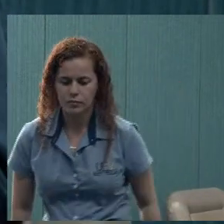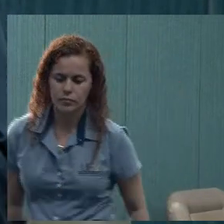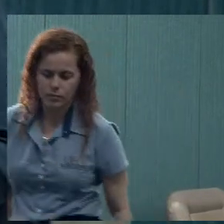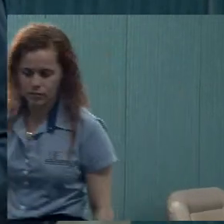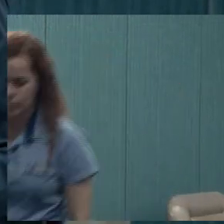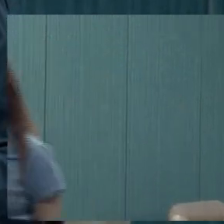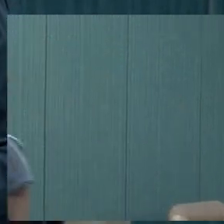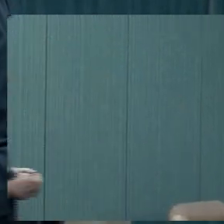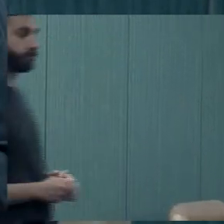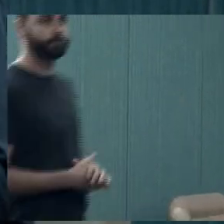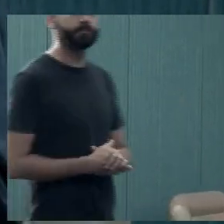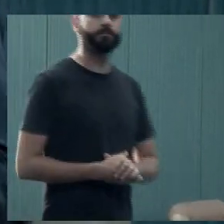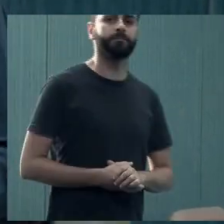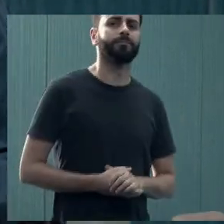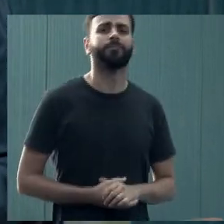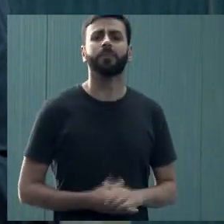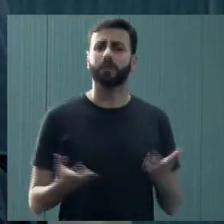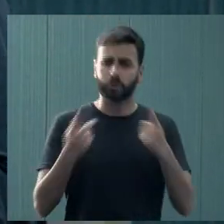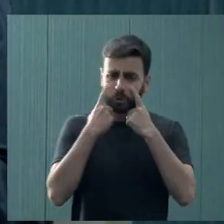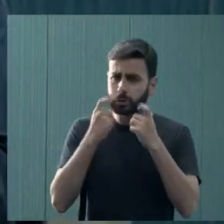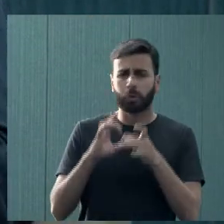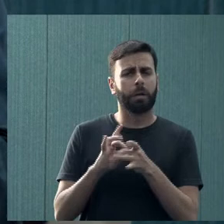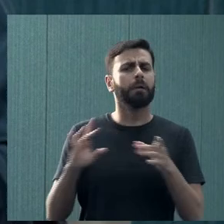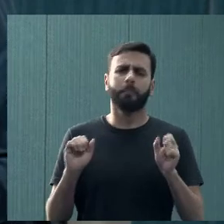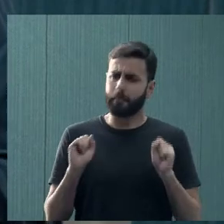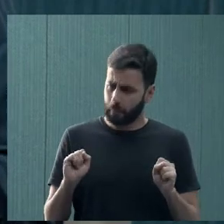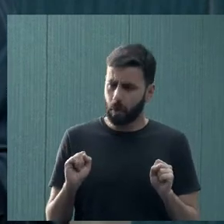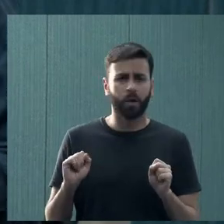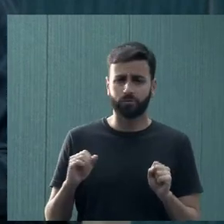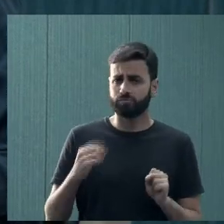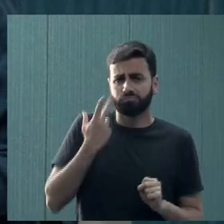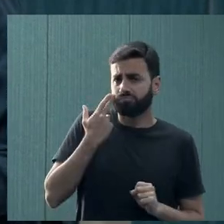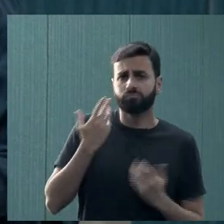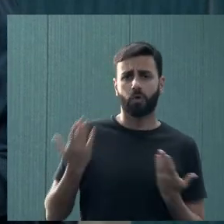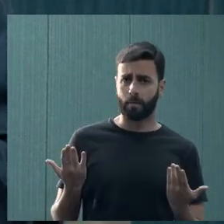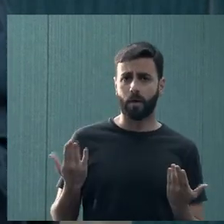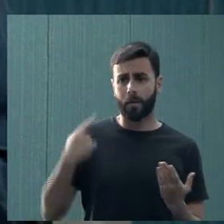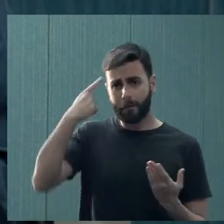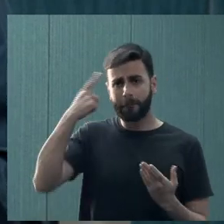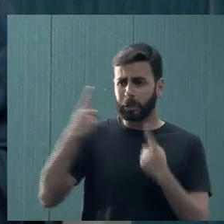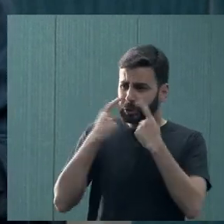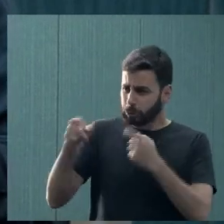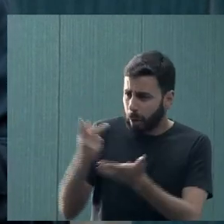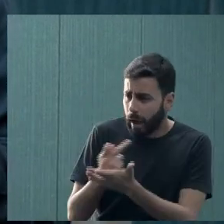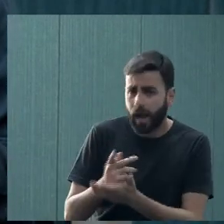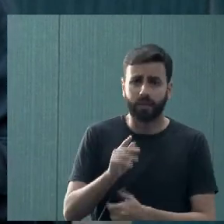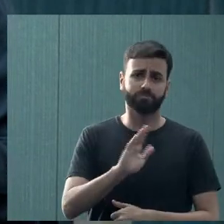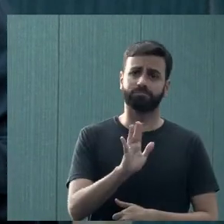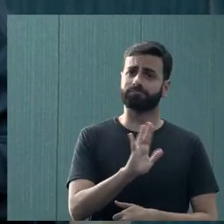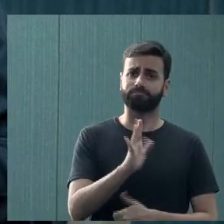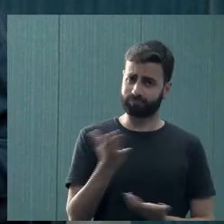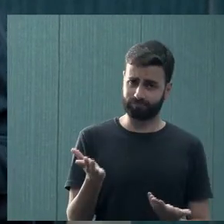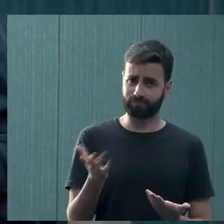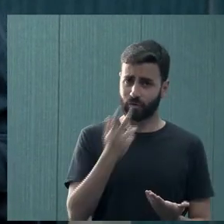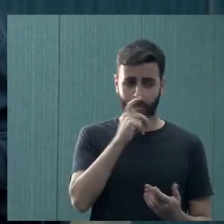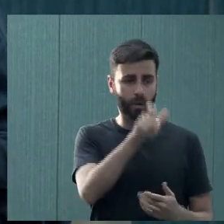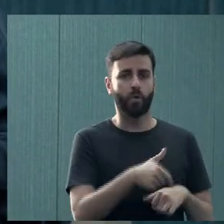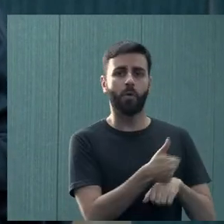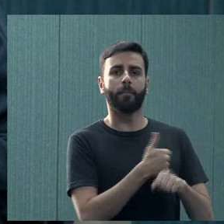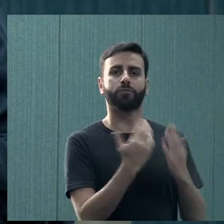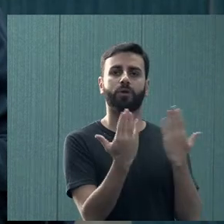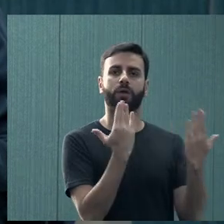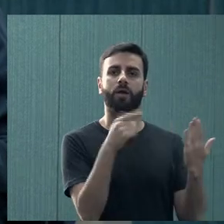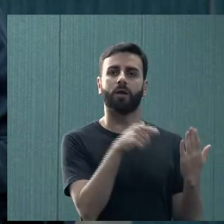com um choro, chorar faz parte da vida, porque senão parece que é errado chorar, e o psicólogo vira tipo,